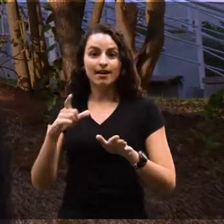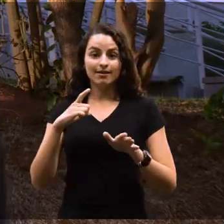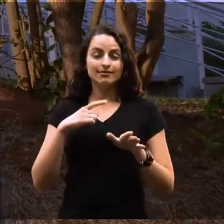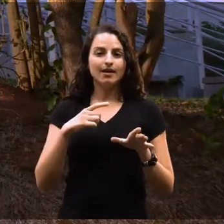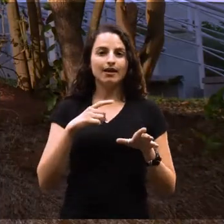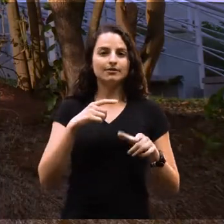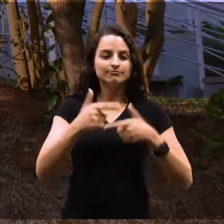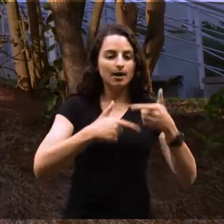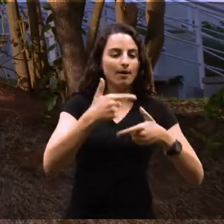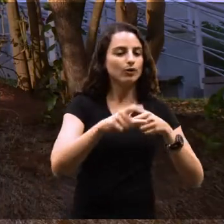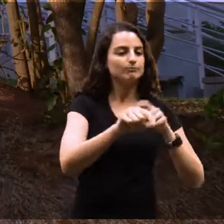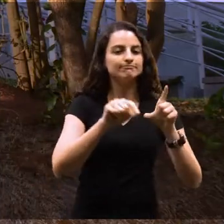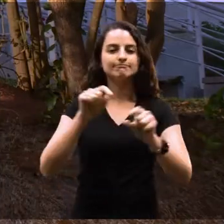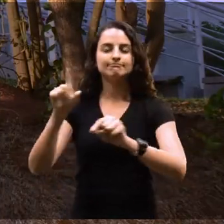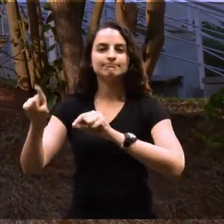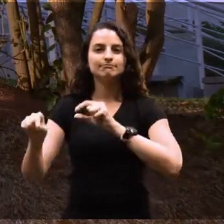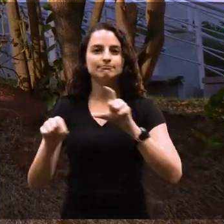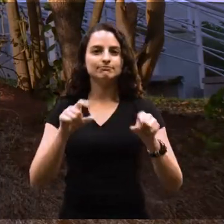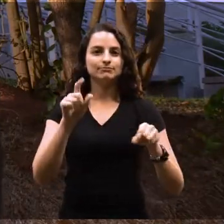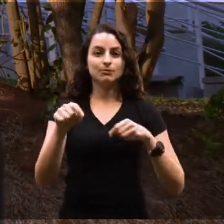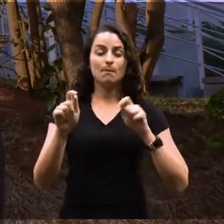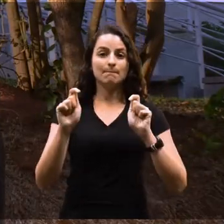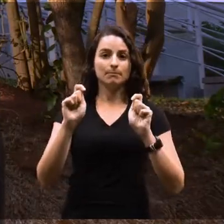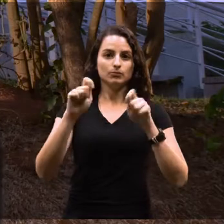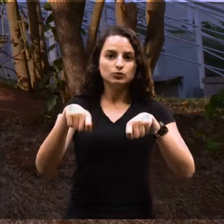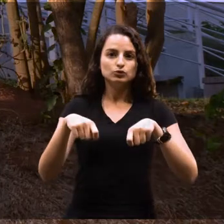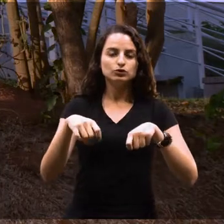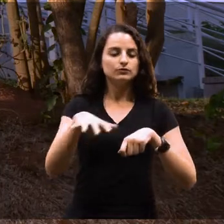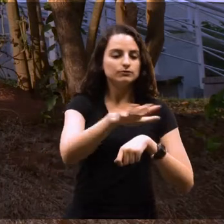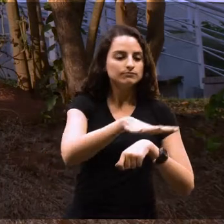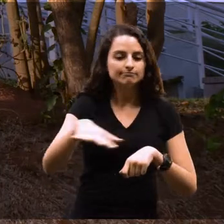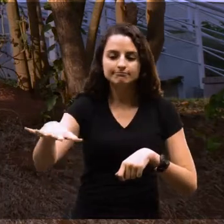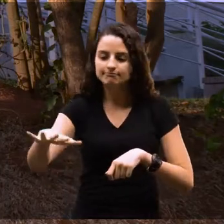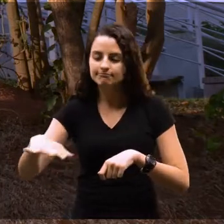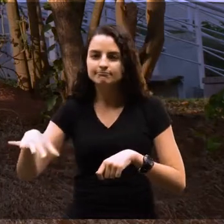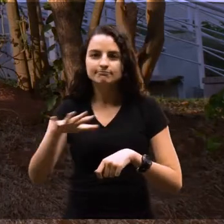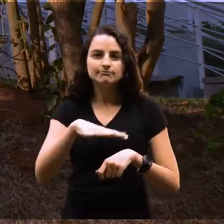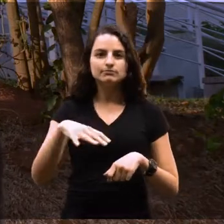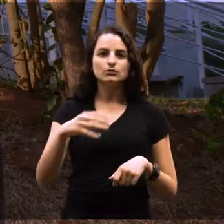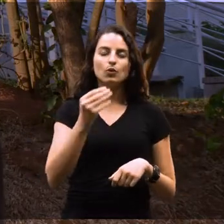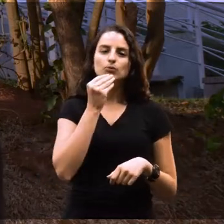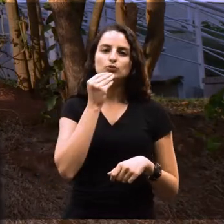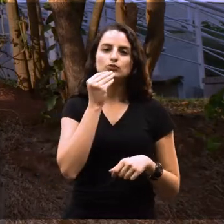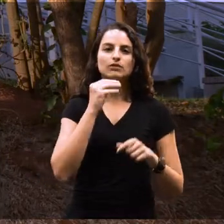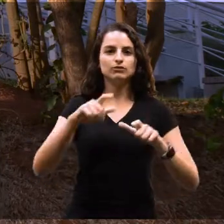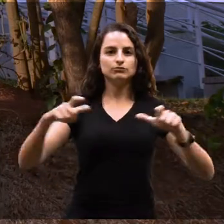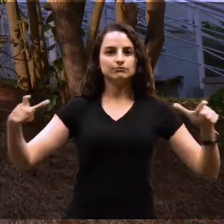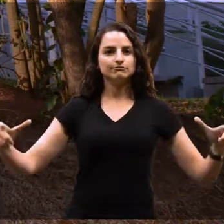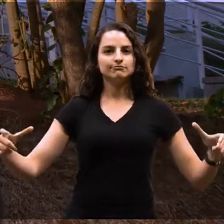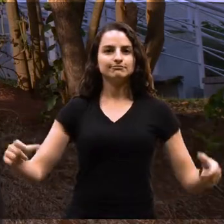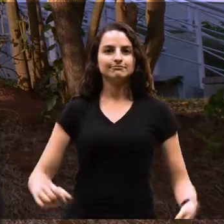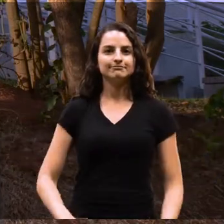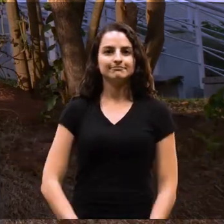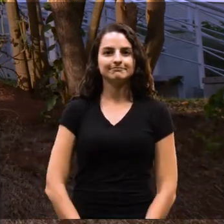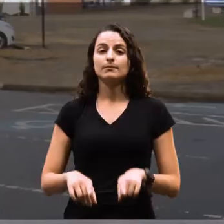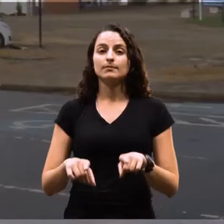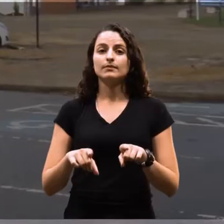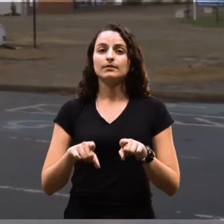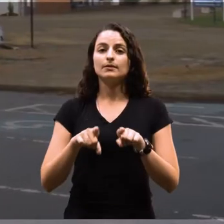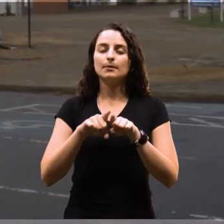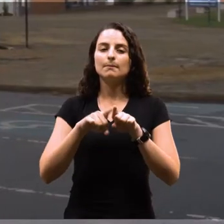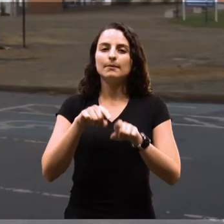Sorocaba é muito fértil nesse sentido. Então, você tem uma gama de áreas, uma gama de oportunidades muito vasta.